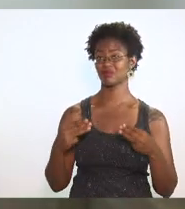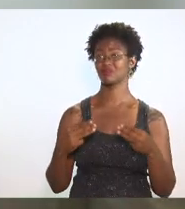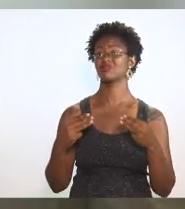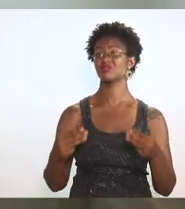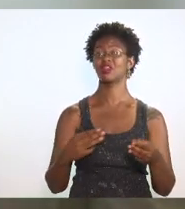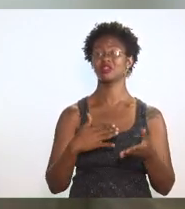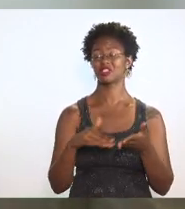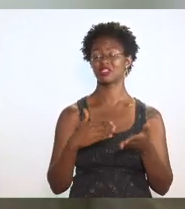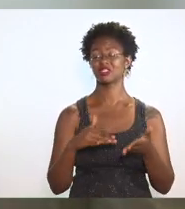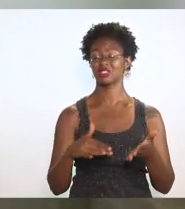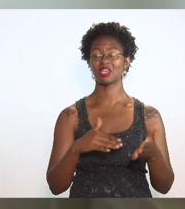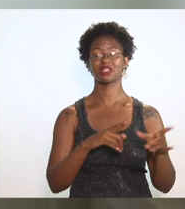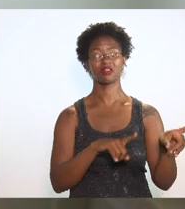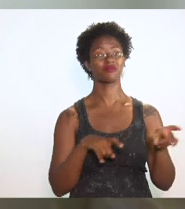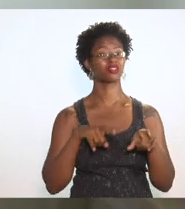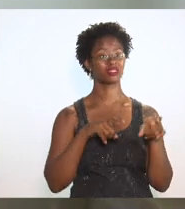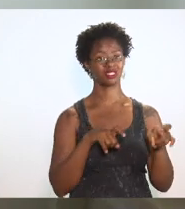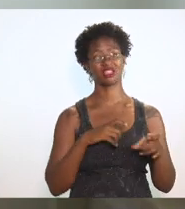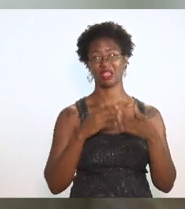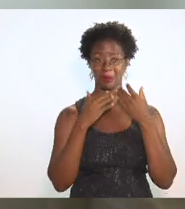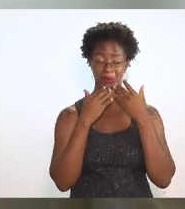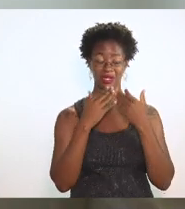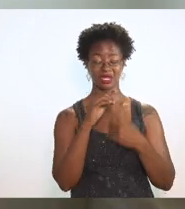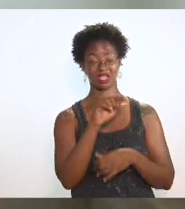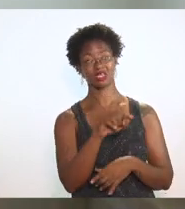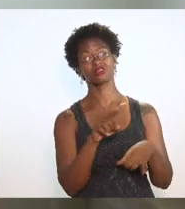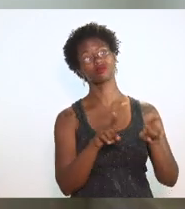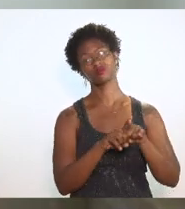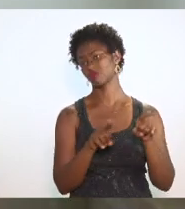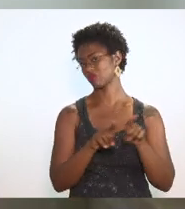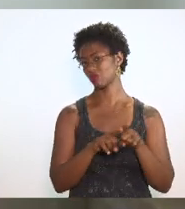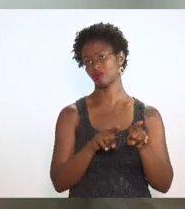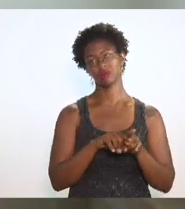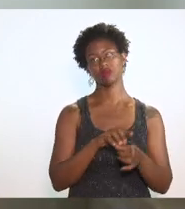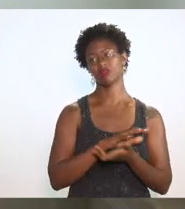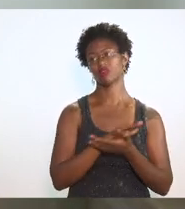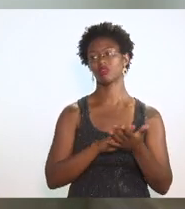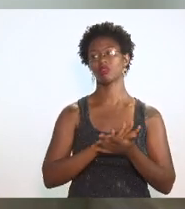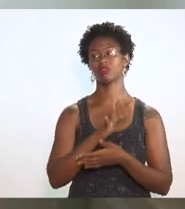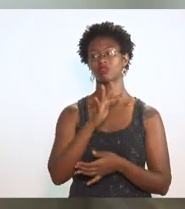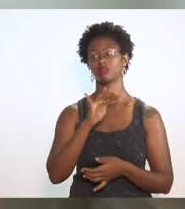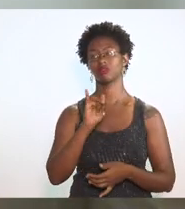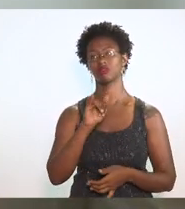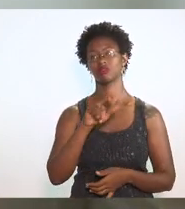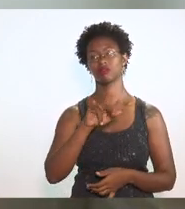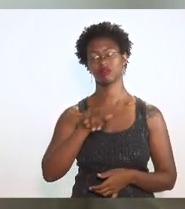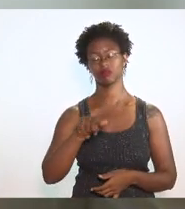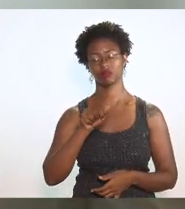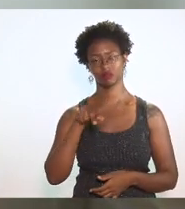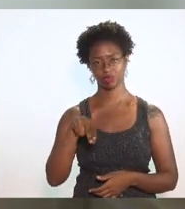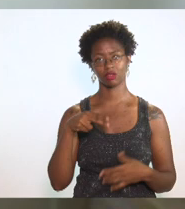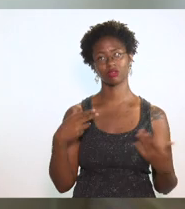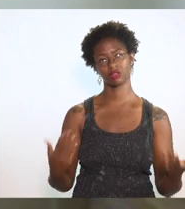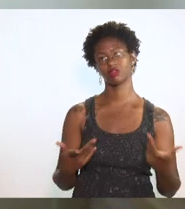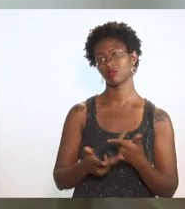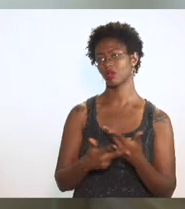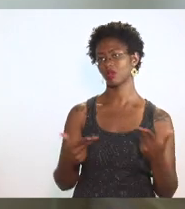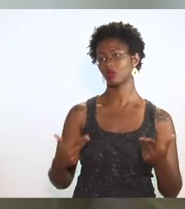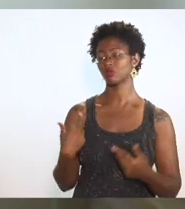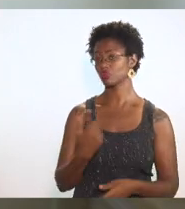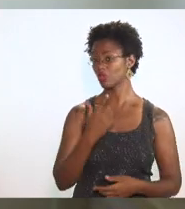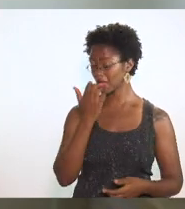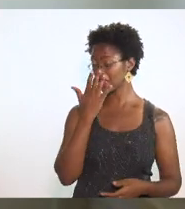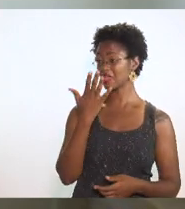apresentar isso e muito menos a Firjan. Então, essa a questão que a gente está enfrentando